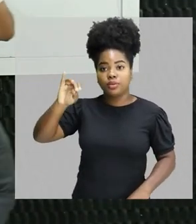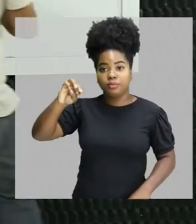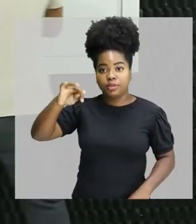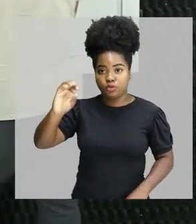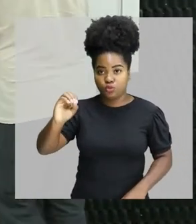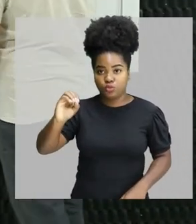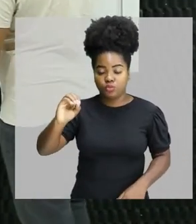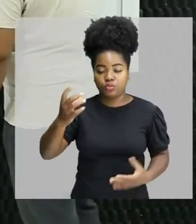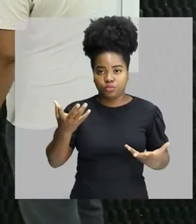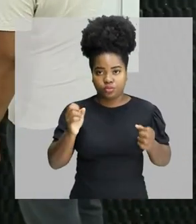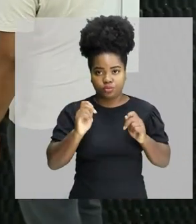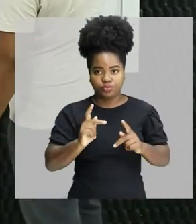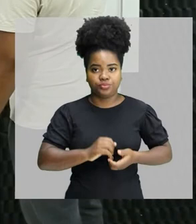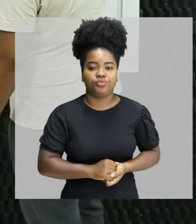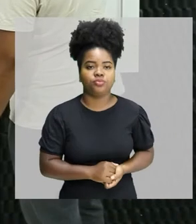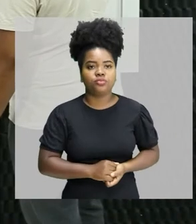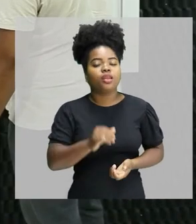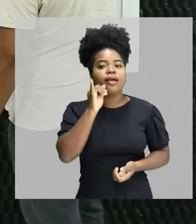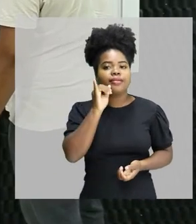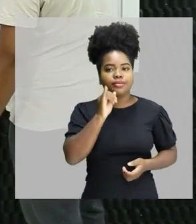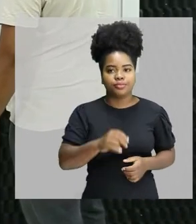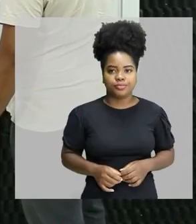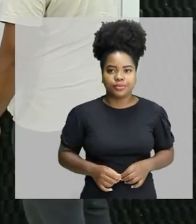Então, eu tenho aqui uma onda, por exemplo.